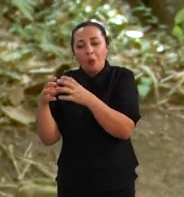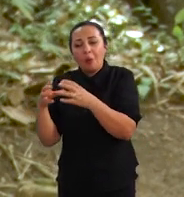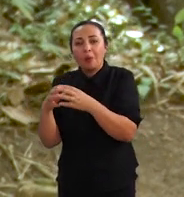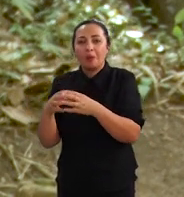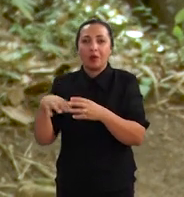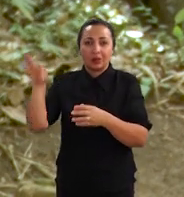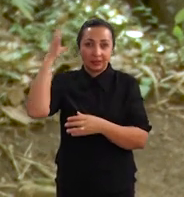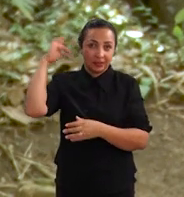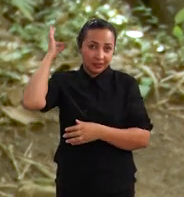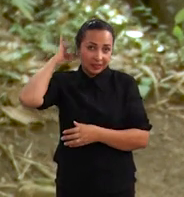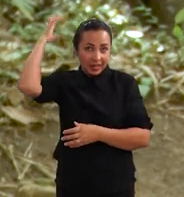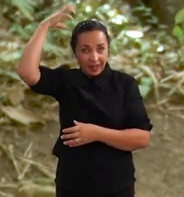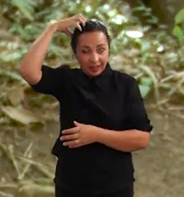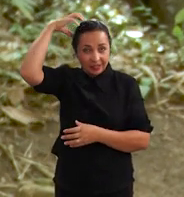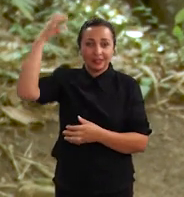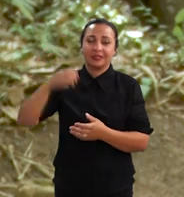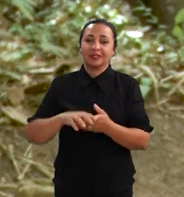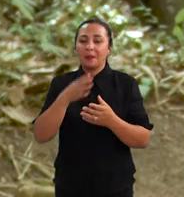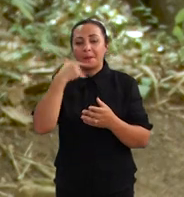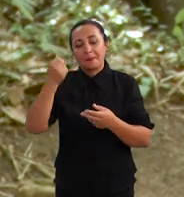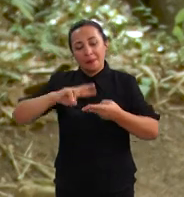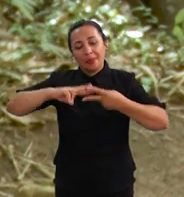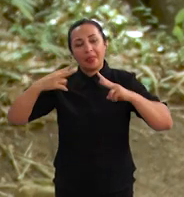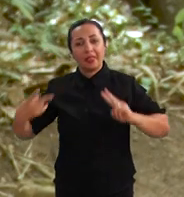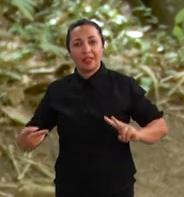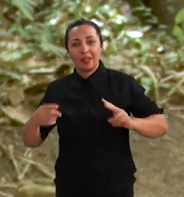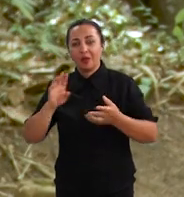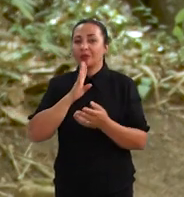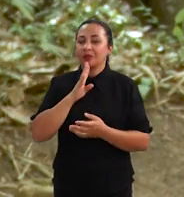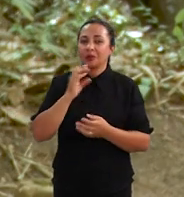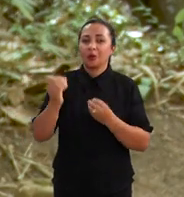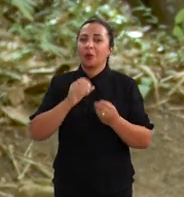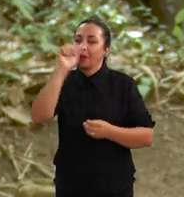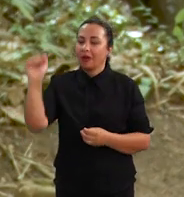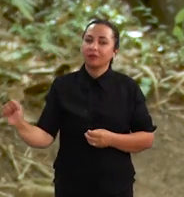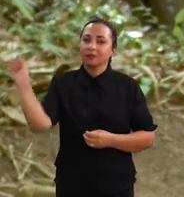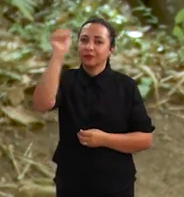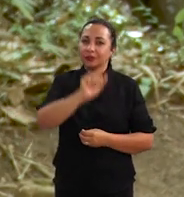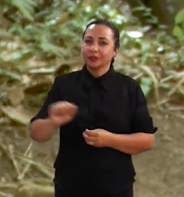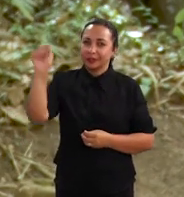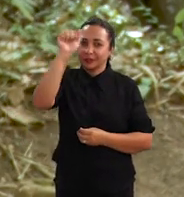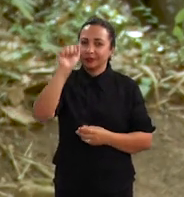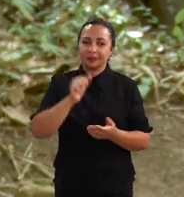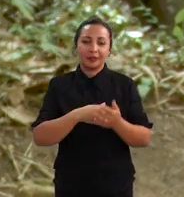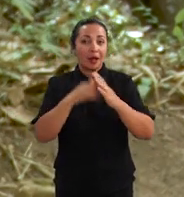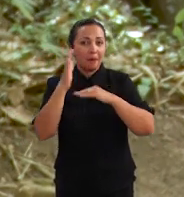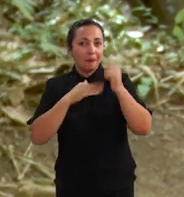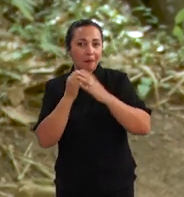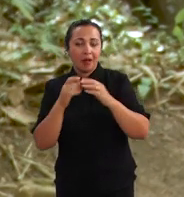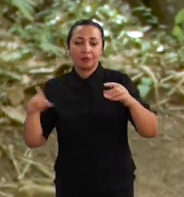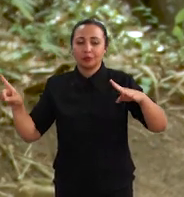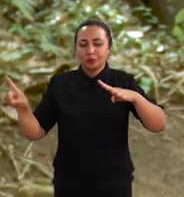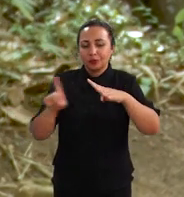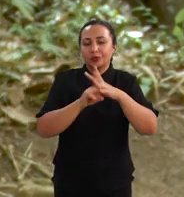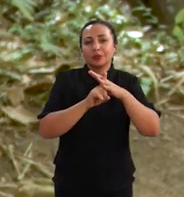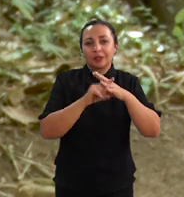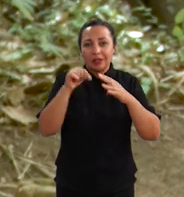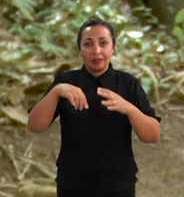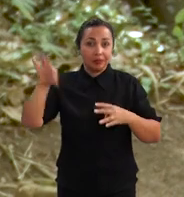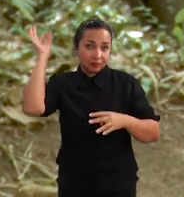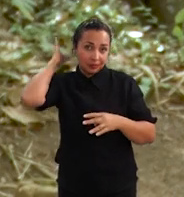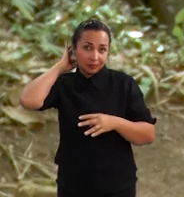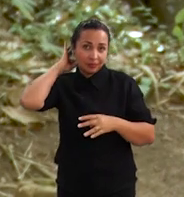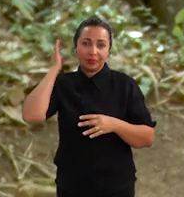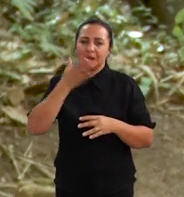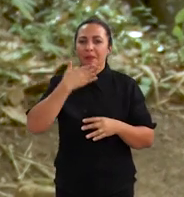Rainhas é voltada para o melhoramento genético de abelhas conhecidas como africanizadas. A prática de introduzir essas abelhas